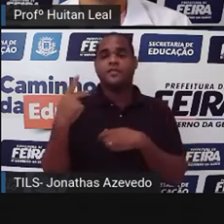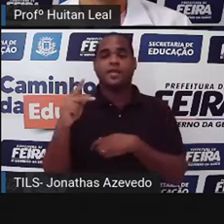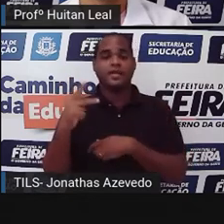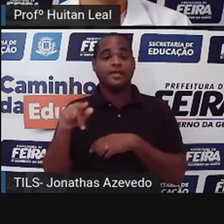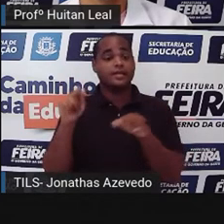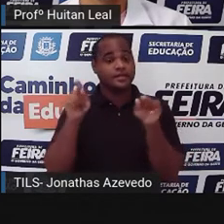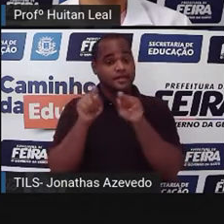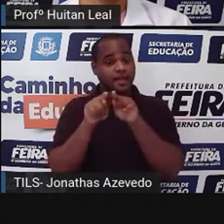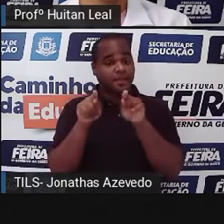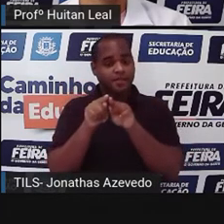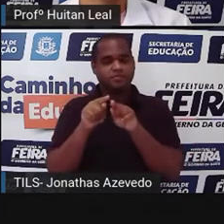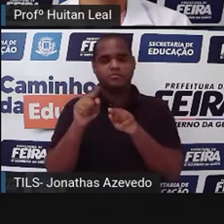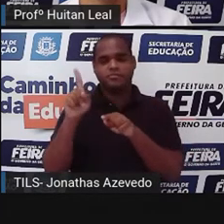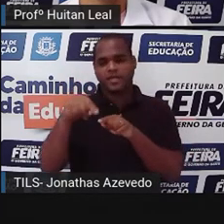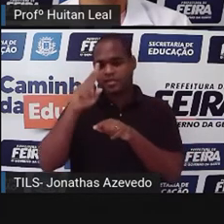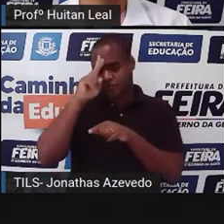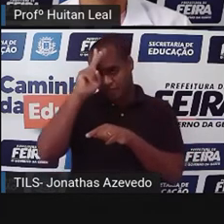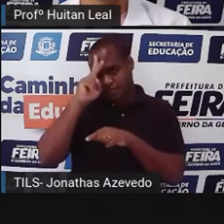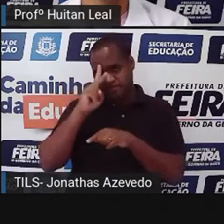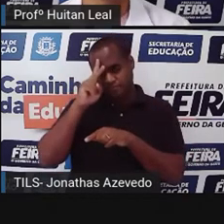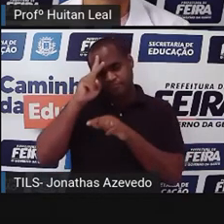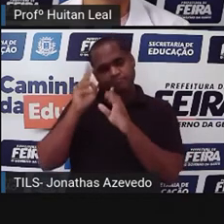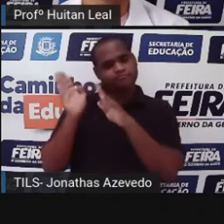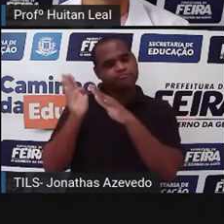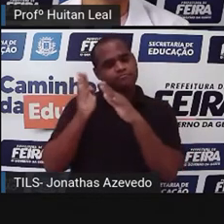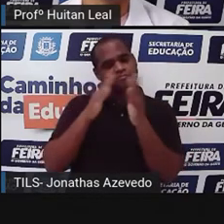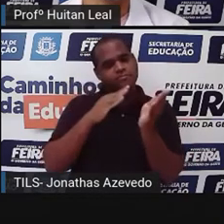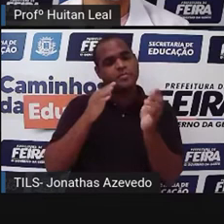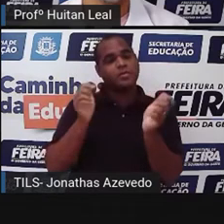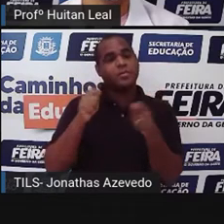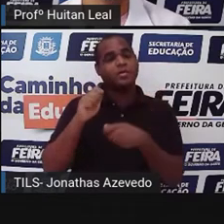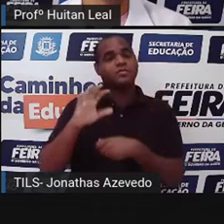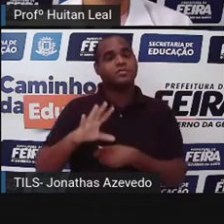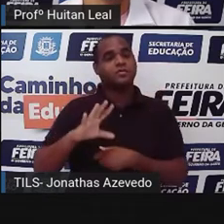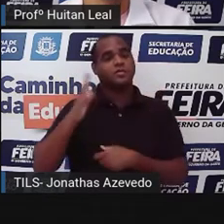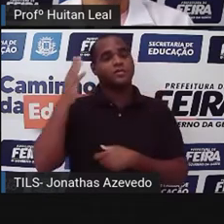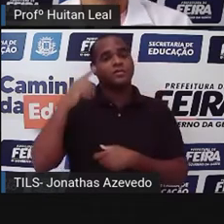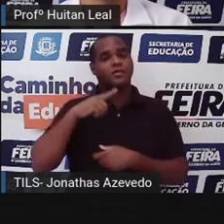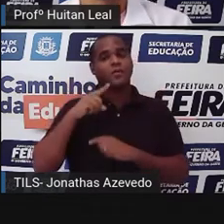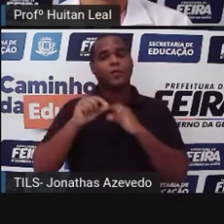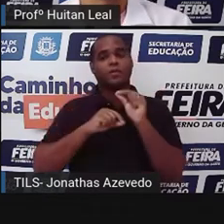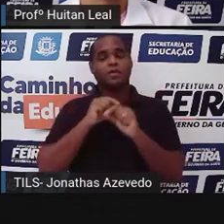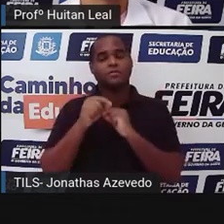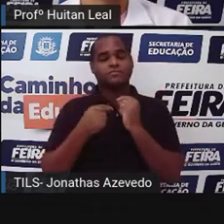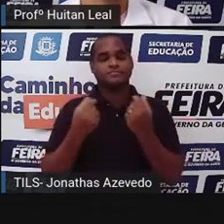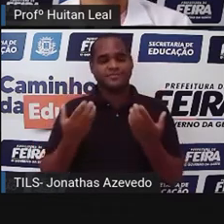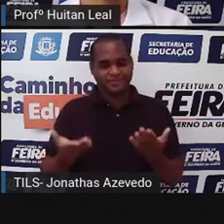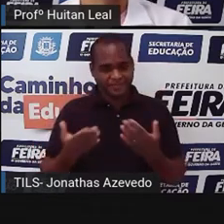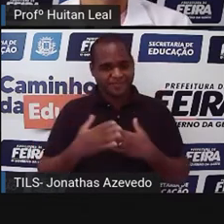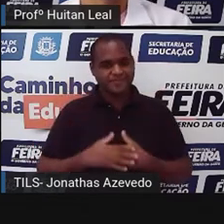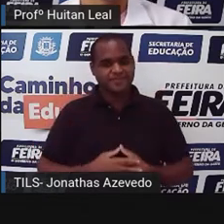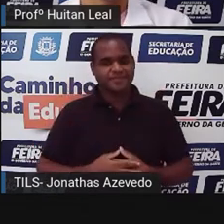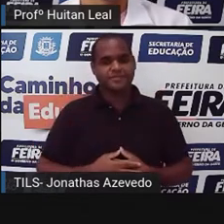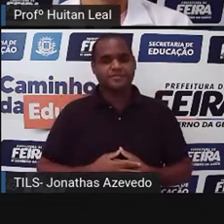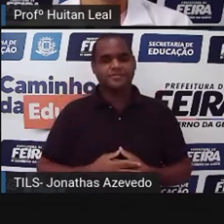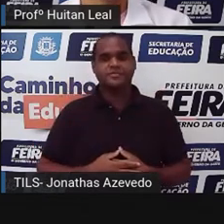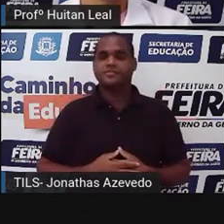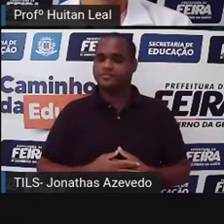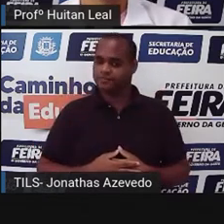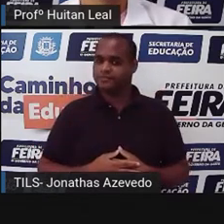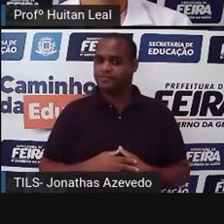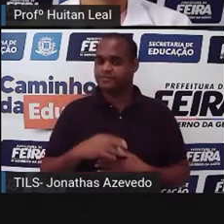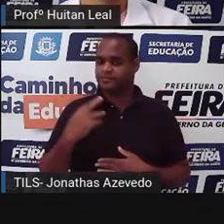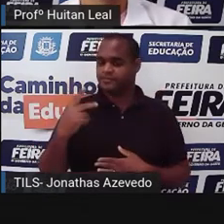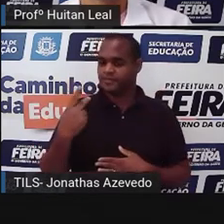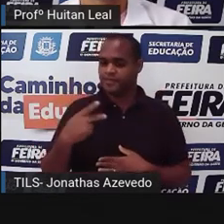da trama, o do enredo, do que pode vir a acontecer a partir daí. Então, queimando